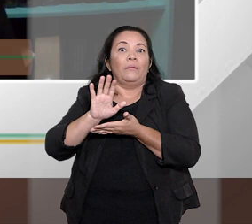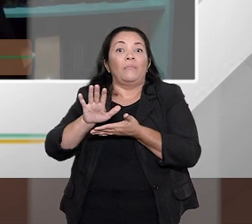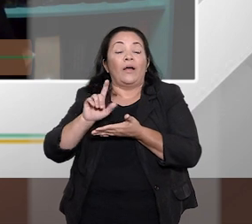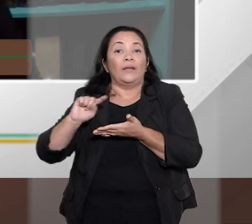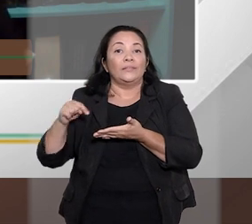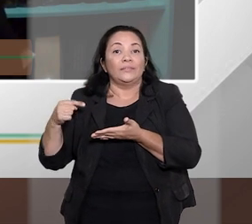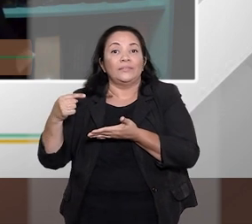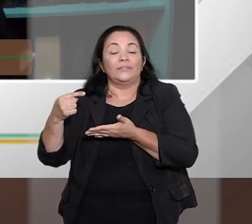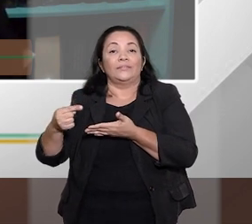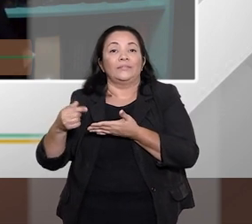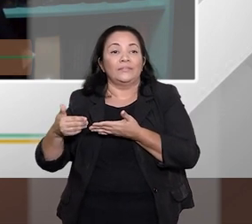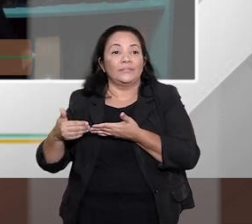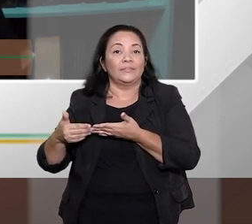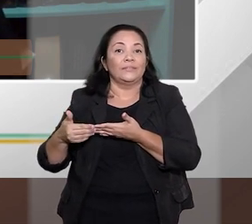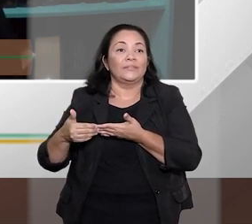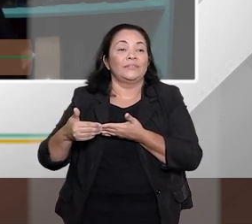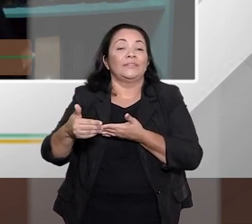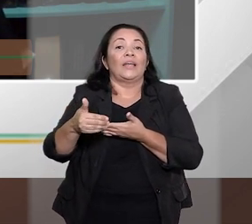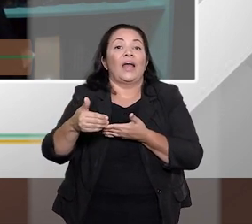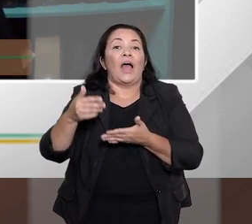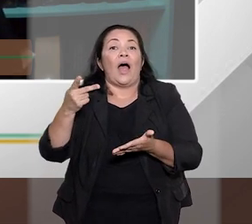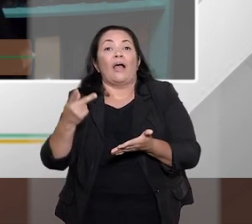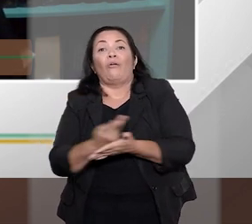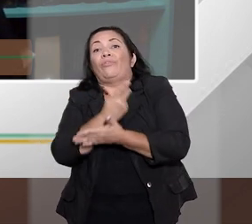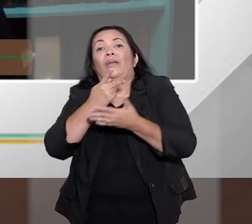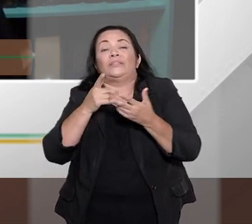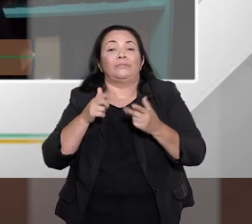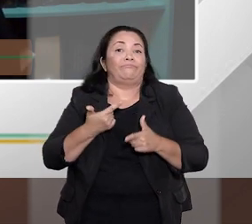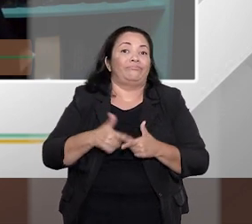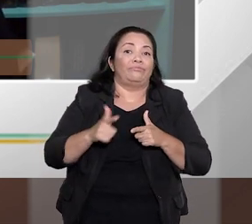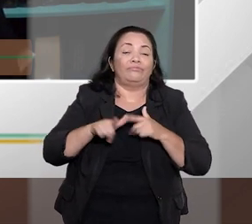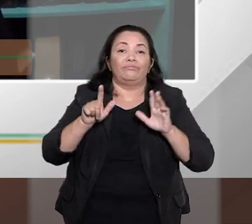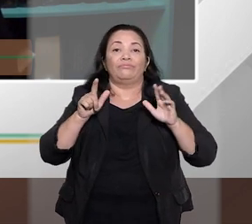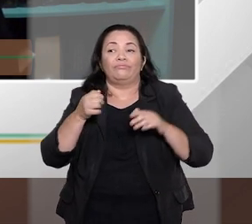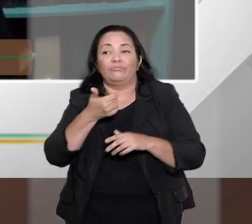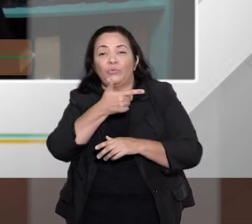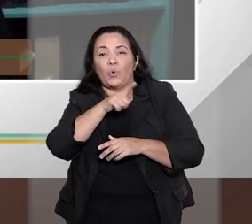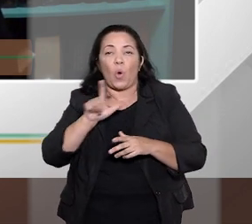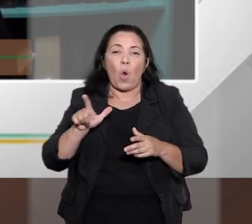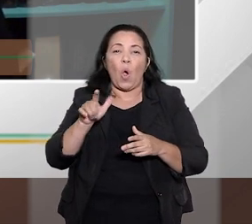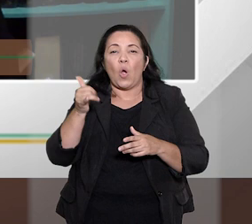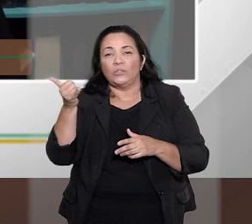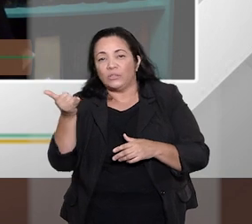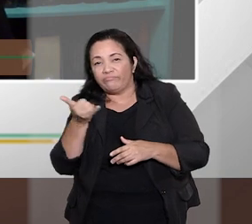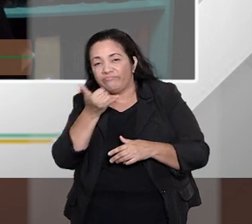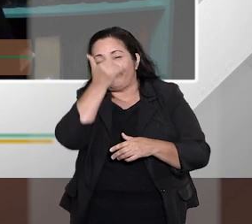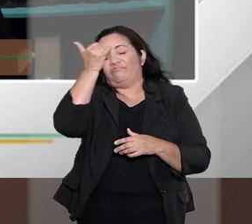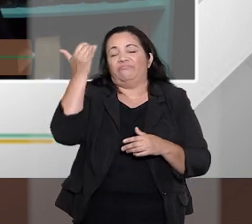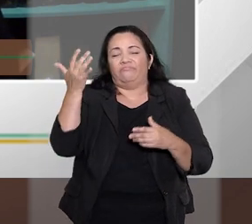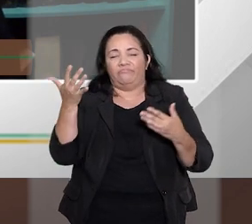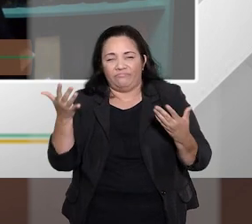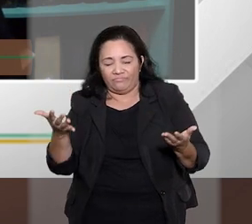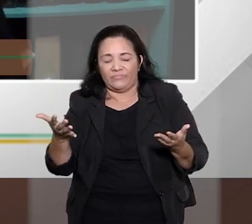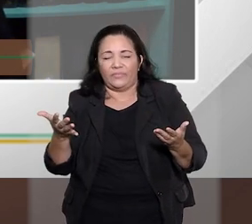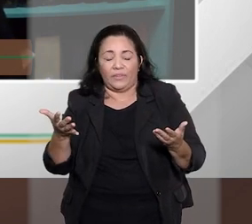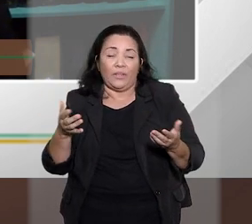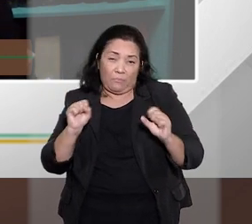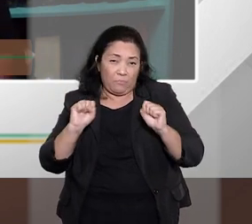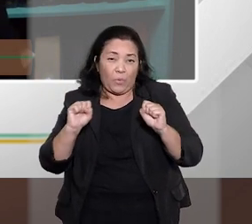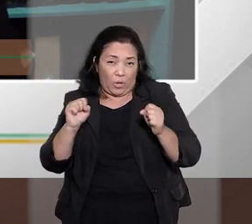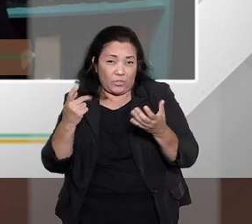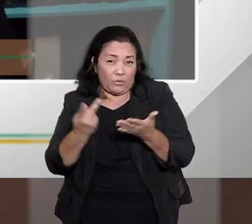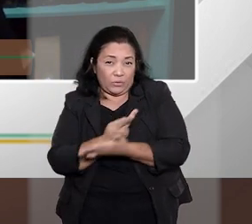convenciona a chamar de acidente da vida, ou seja, são situações inesperadas,